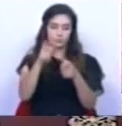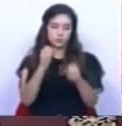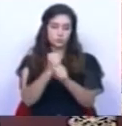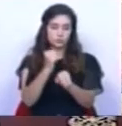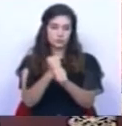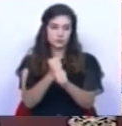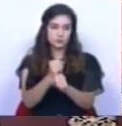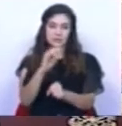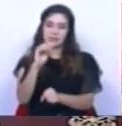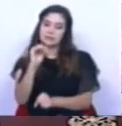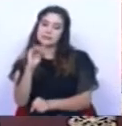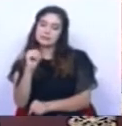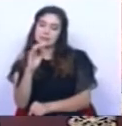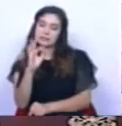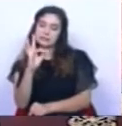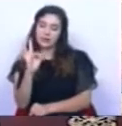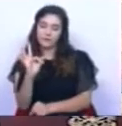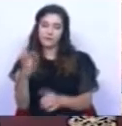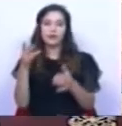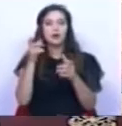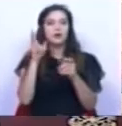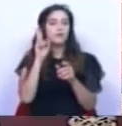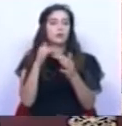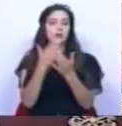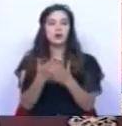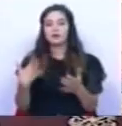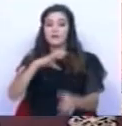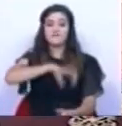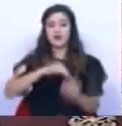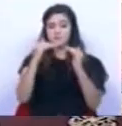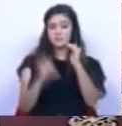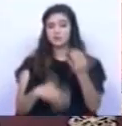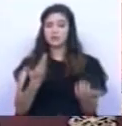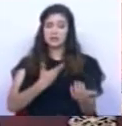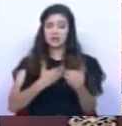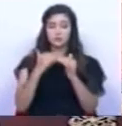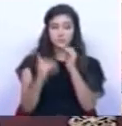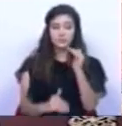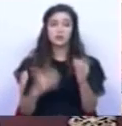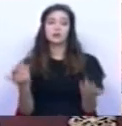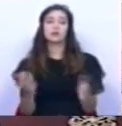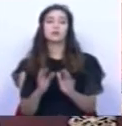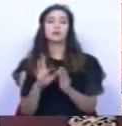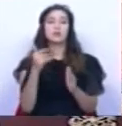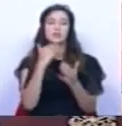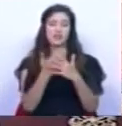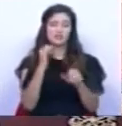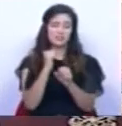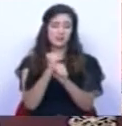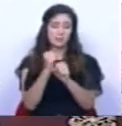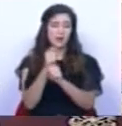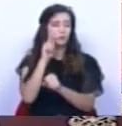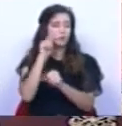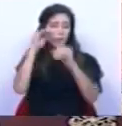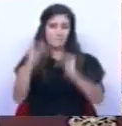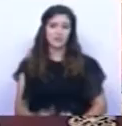em toda a administração pública, desvalorizar as suas carreiras, cortar os seus salários e direitos, degradar as condições de trabalho. E, por